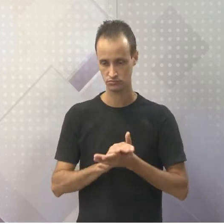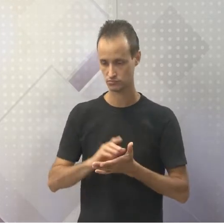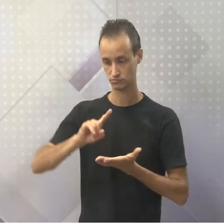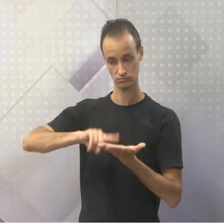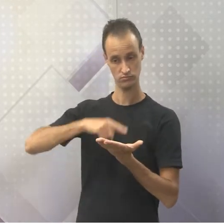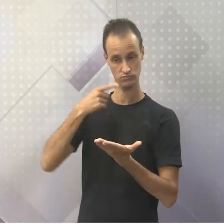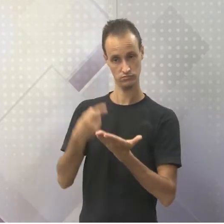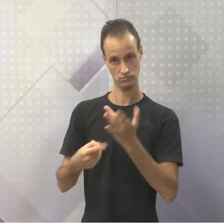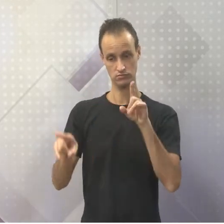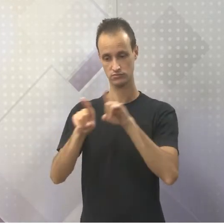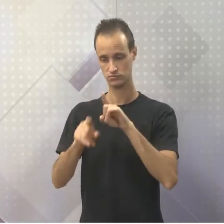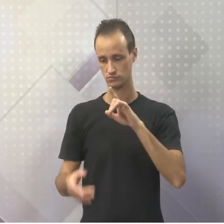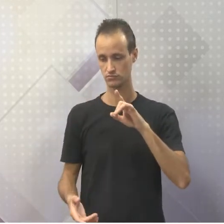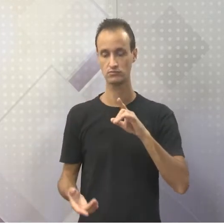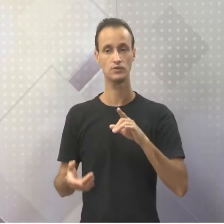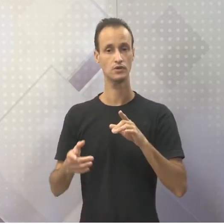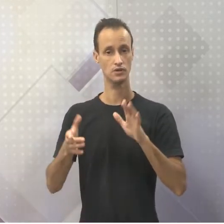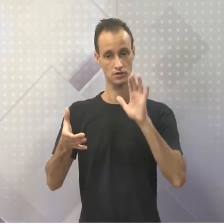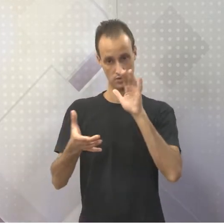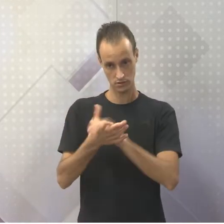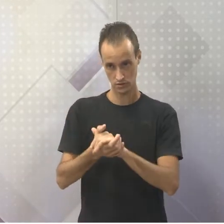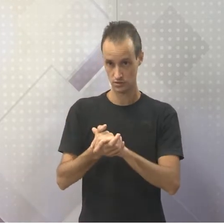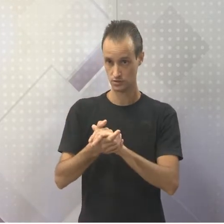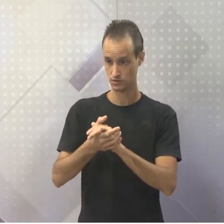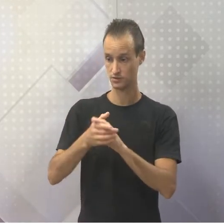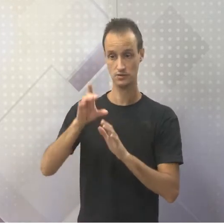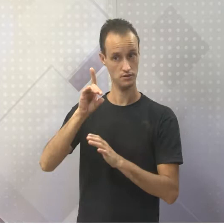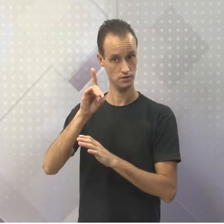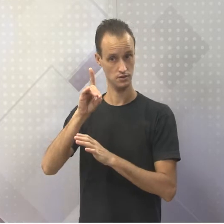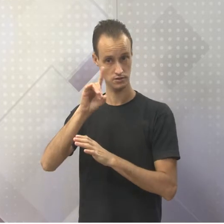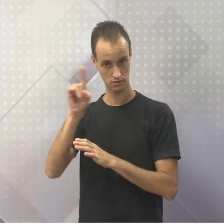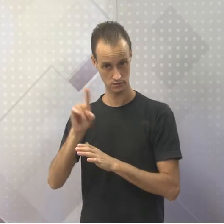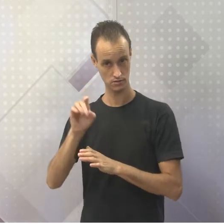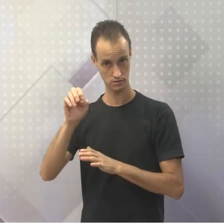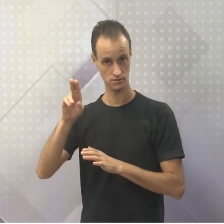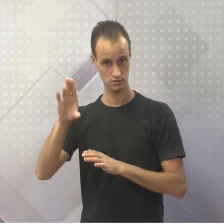irmã e esposa de Zeus. Calma que eu vou explicar já, já.